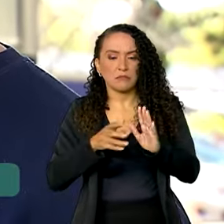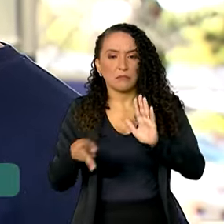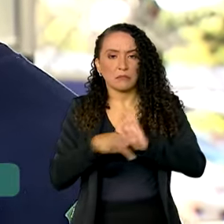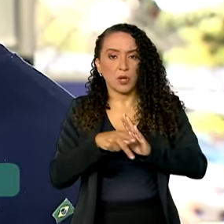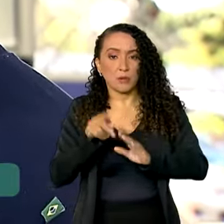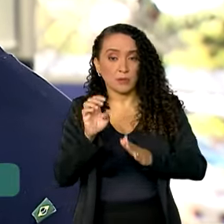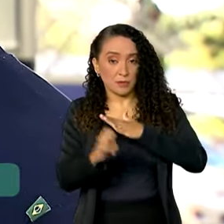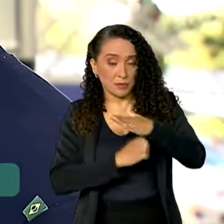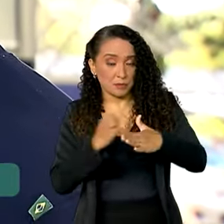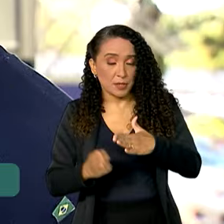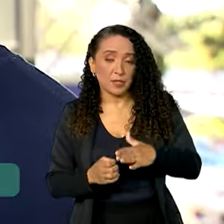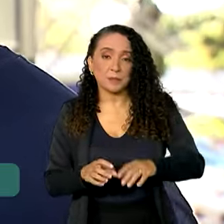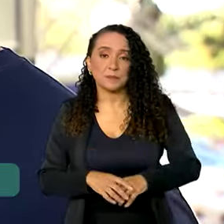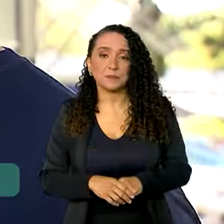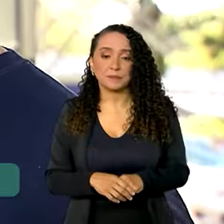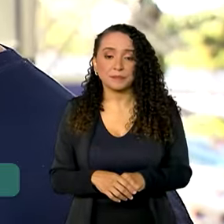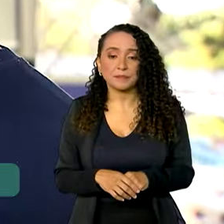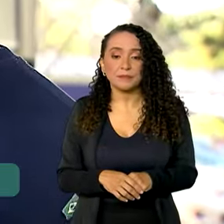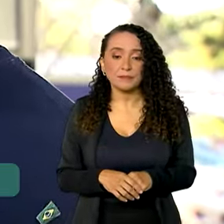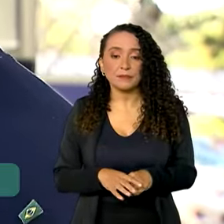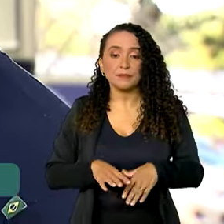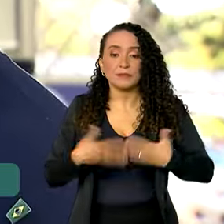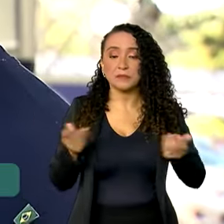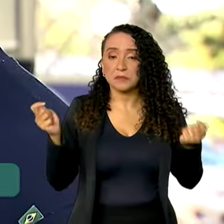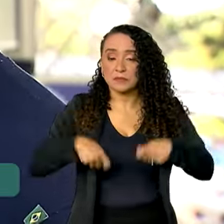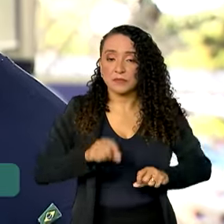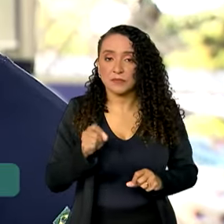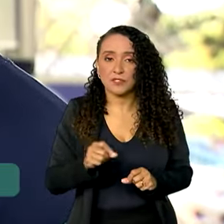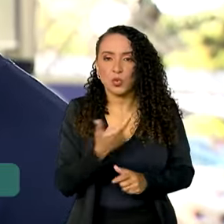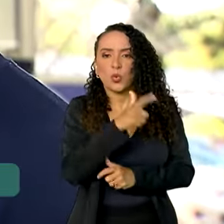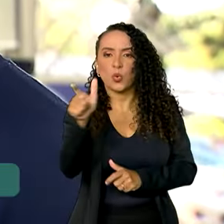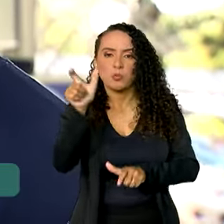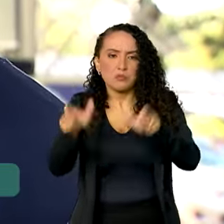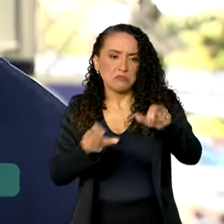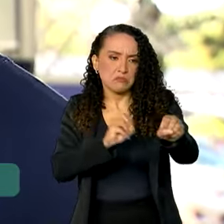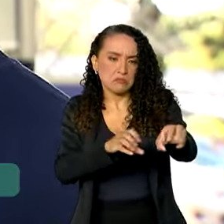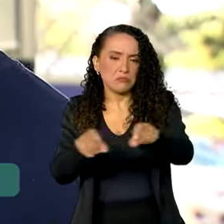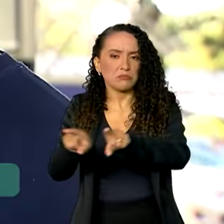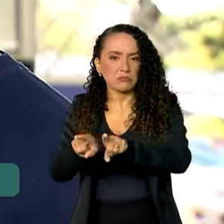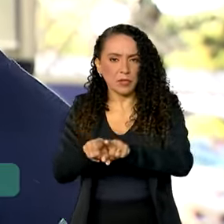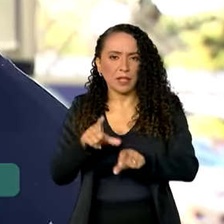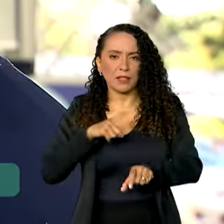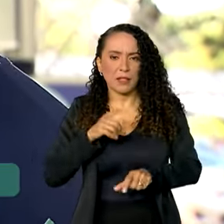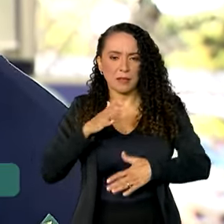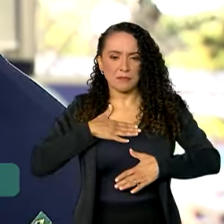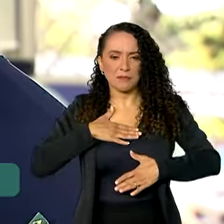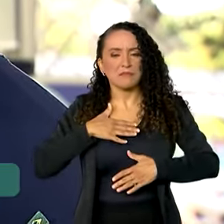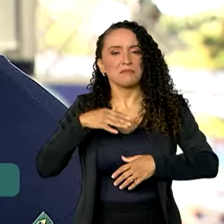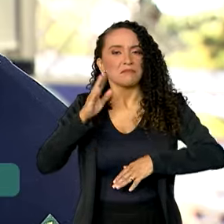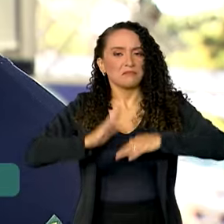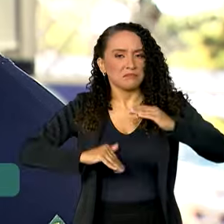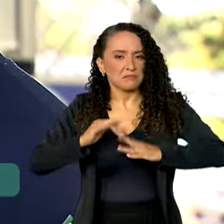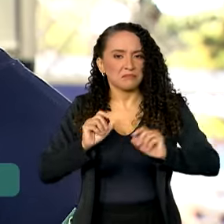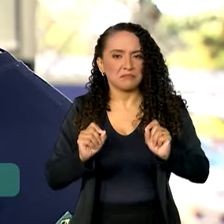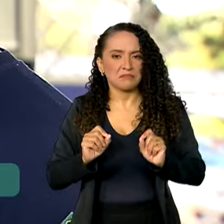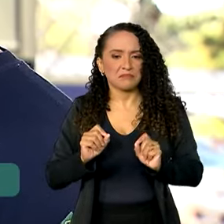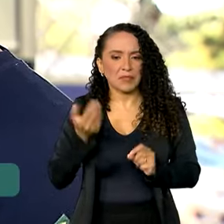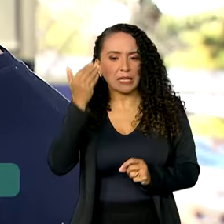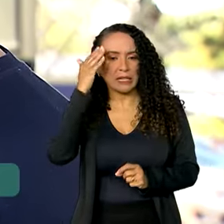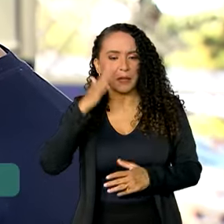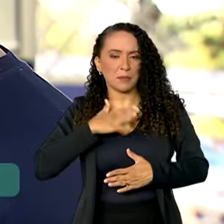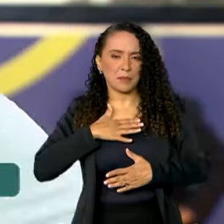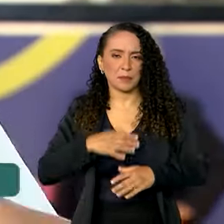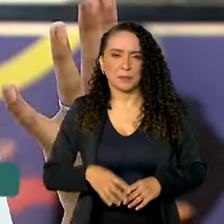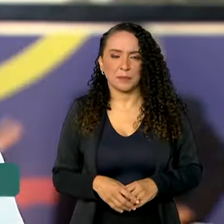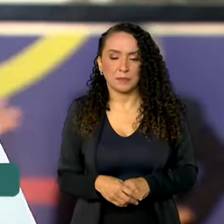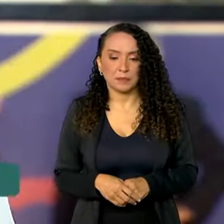empresa e, se for possível, também ensinar as outras pessoas e ter a minha pessoa também, né, entender para a